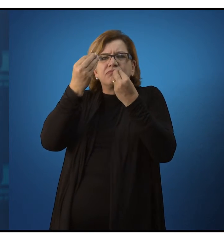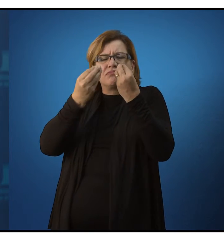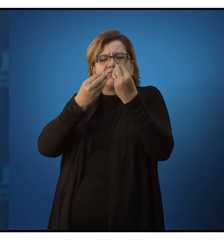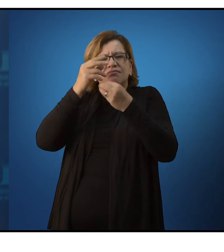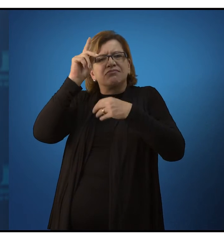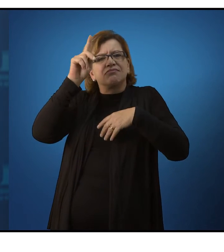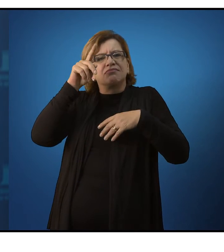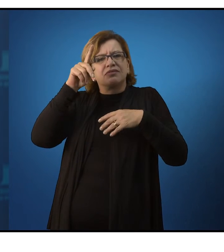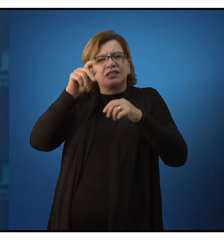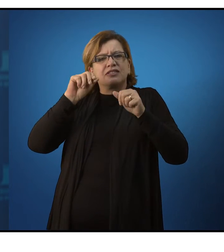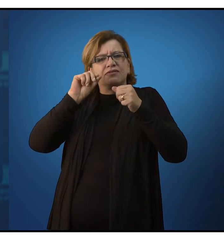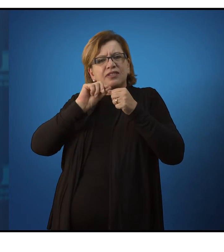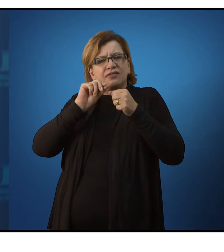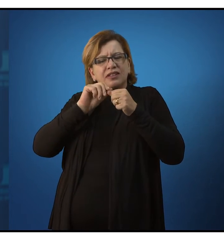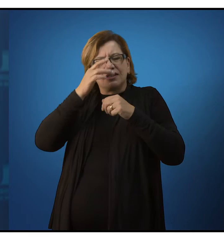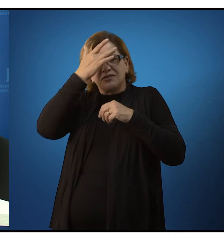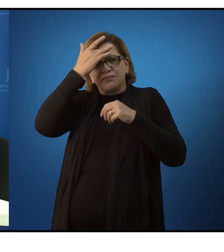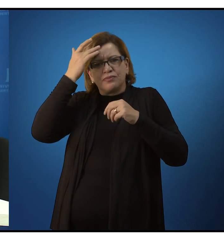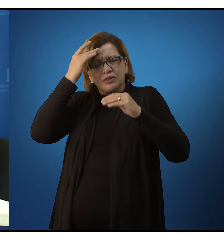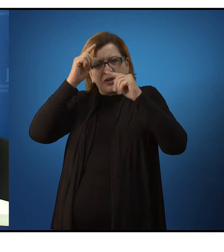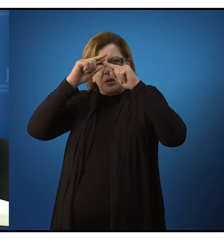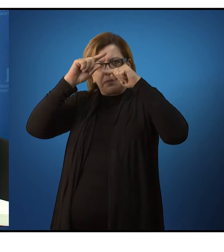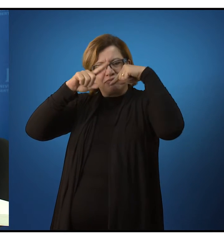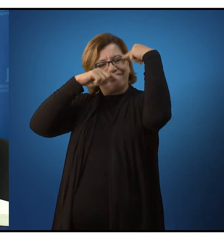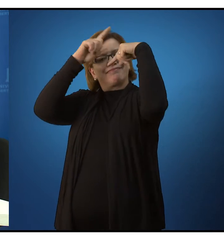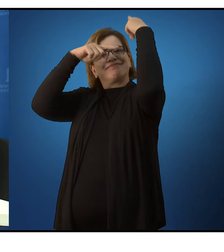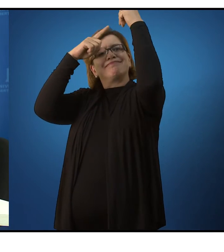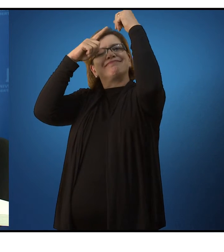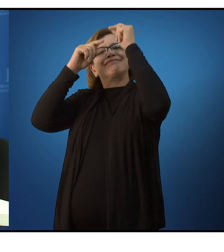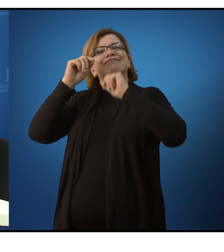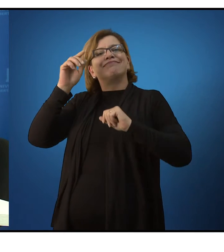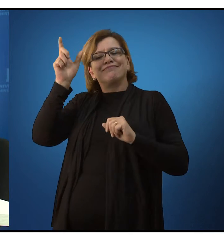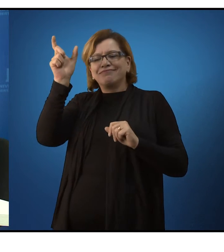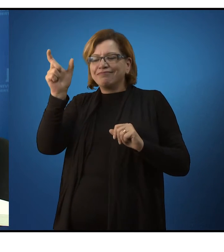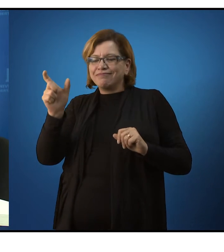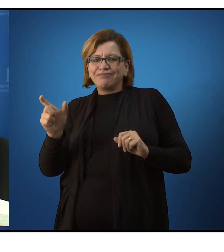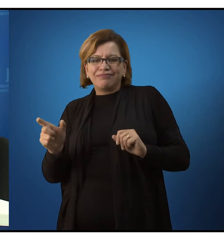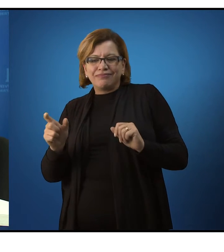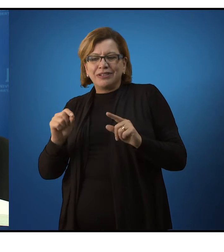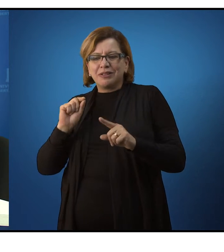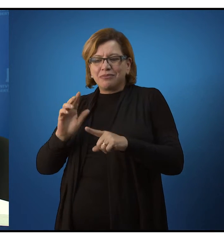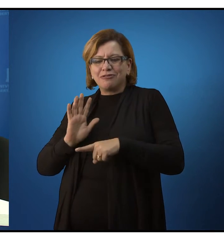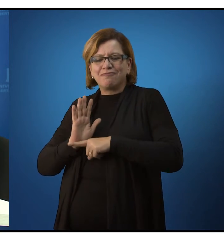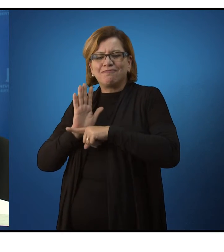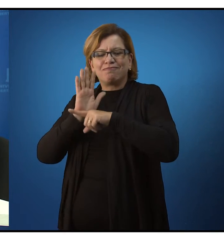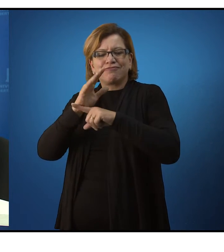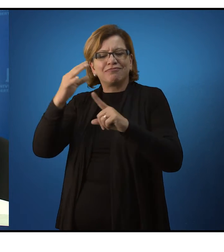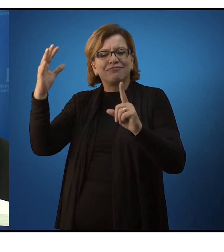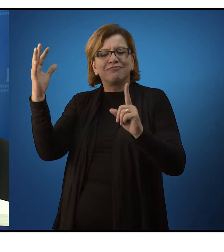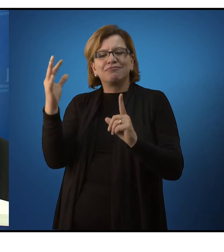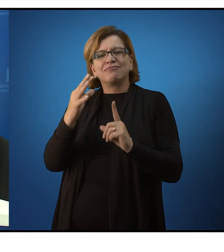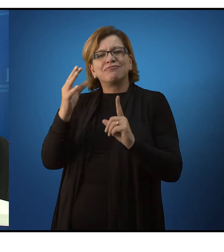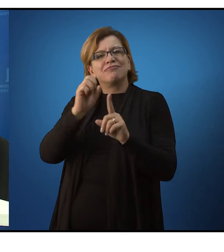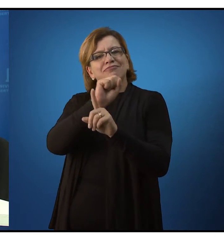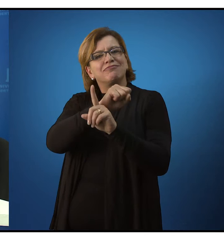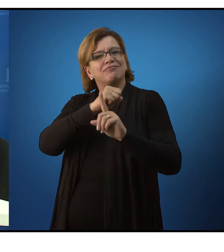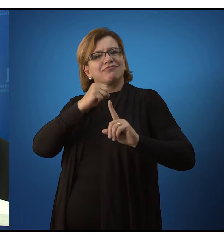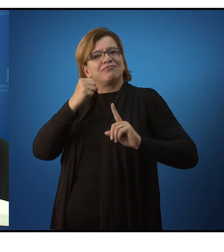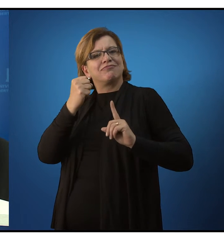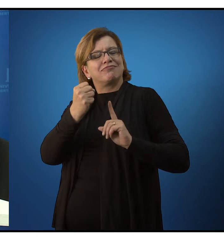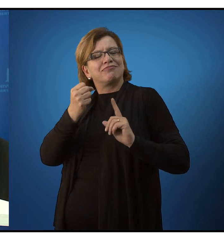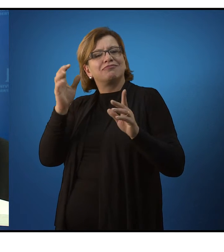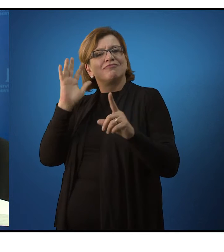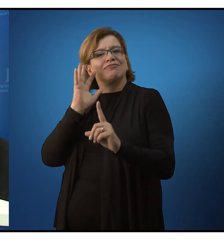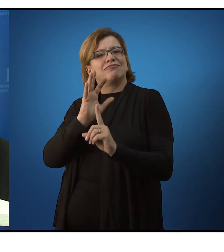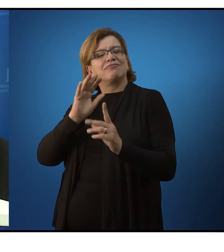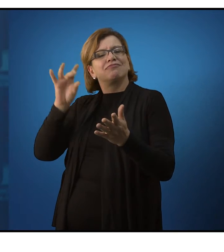a capacitação, a consciência crítica dos indivíduos que vão agir e intervir nessa realidade de um novo modo,